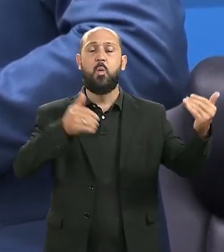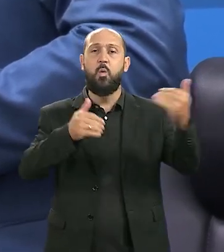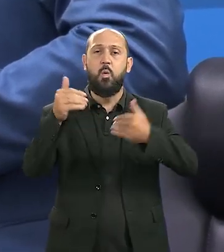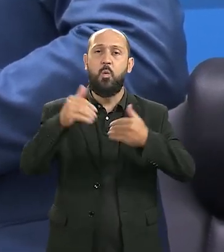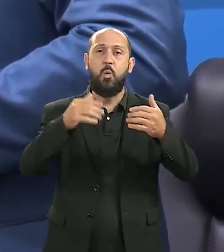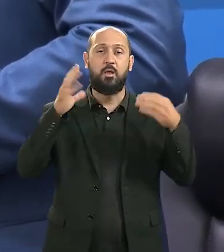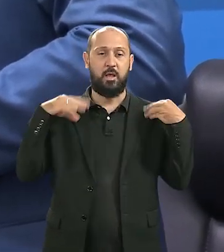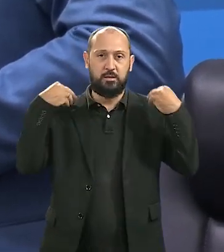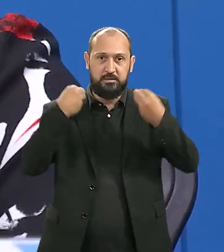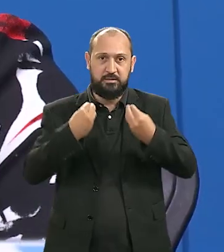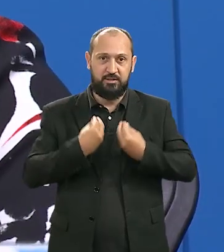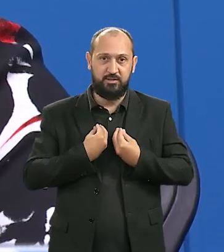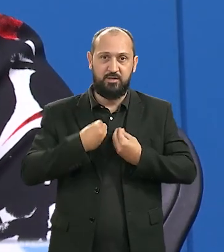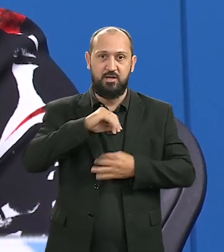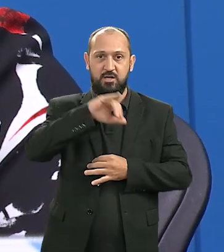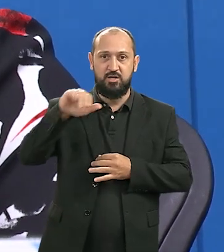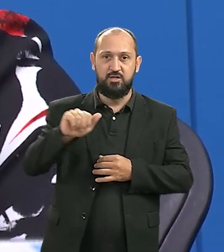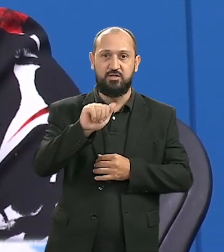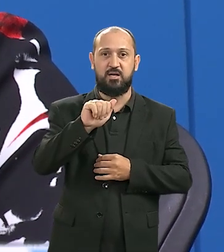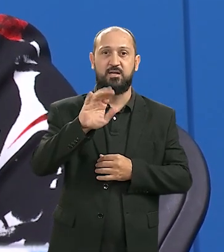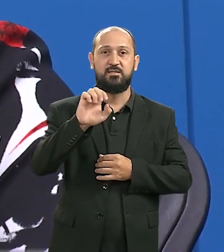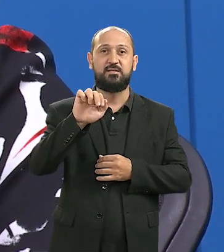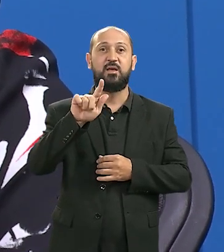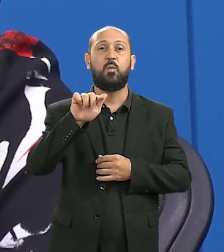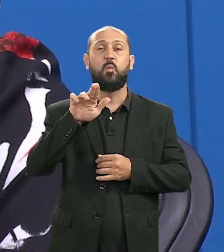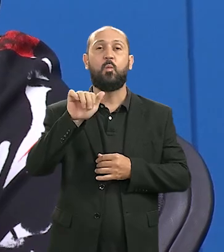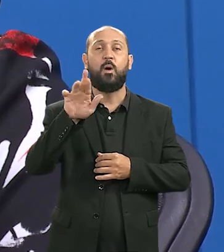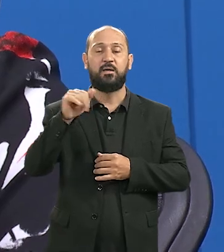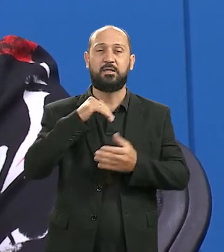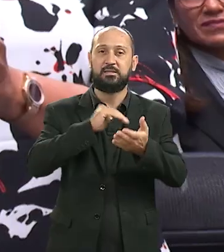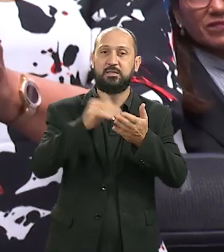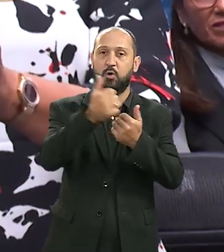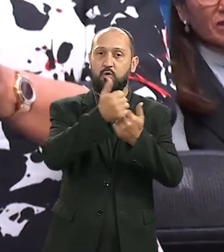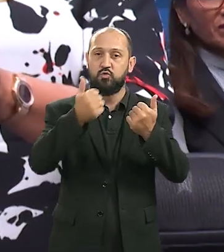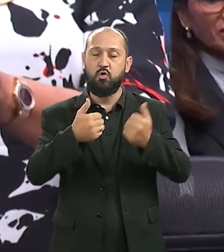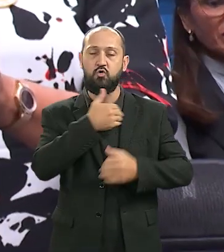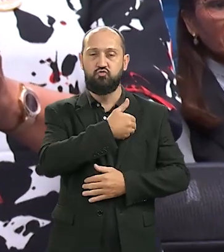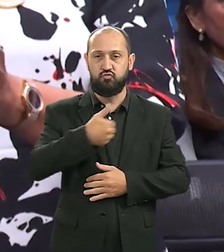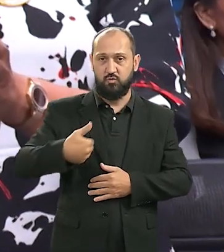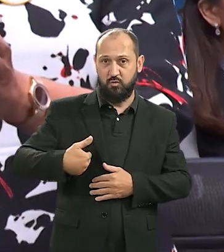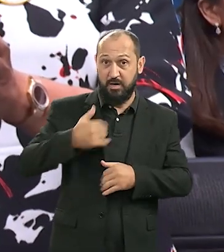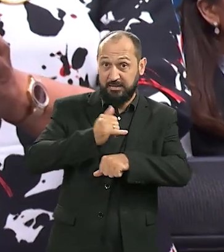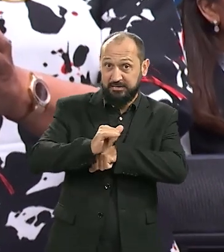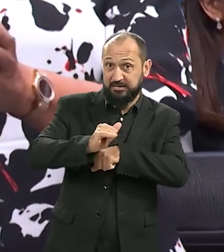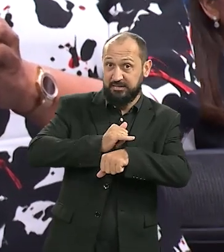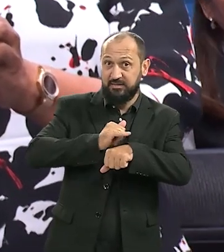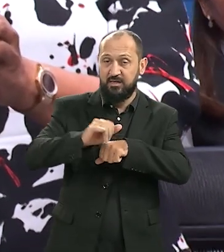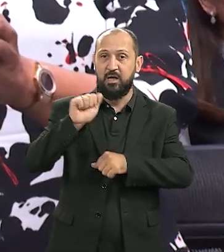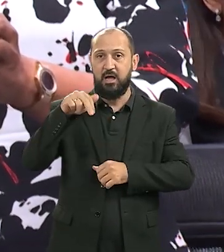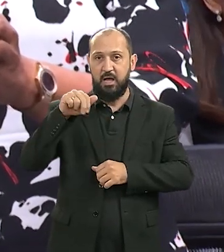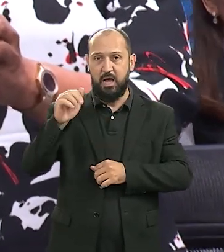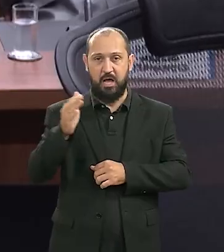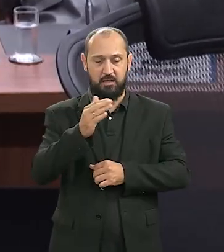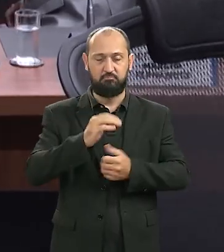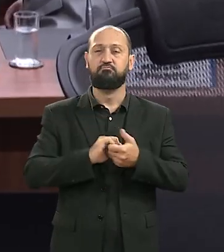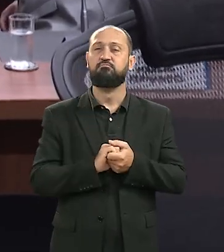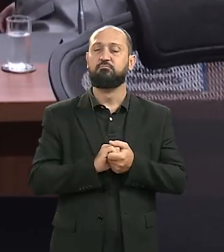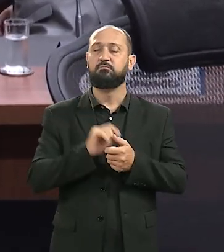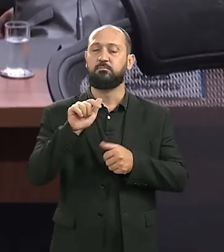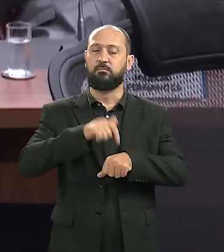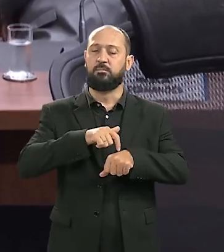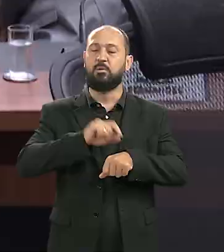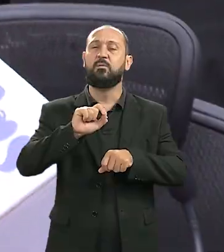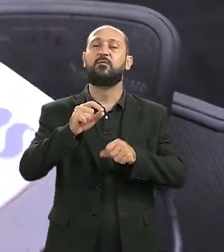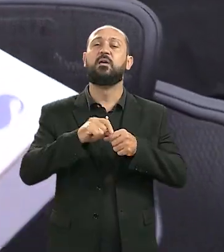visitas da desembargadora Jaceguara Dantas da Silva e da secretária de Junta de Governo e Gestão Estratégica, Ana Nardes. Na